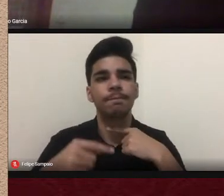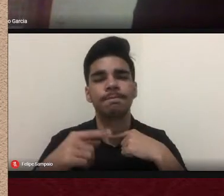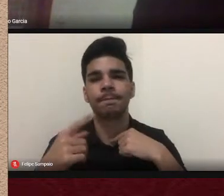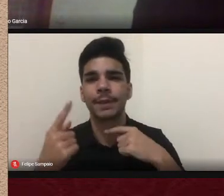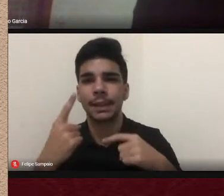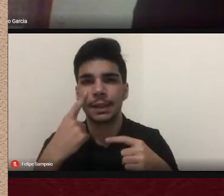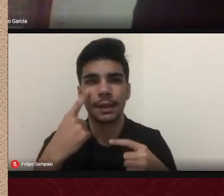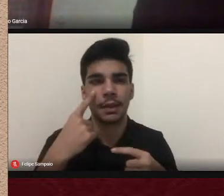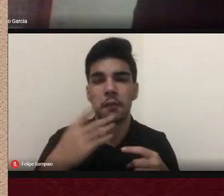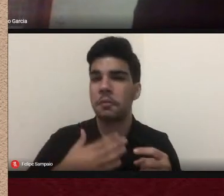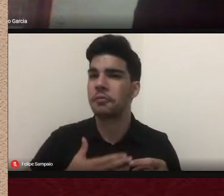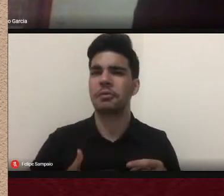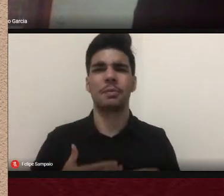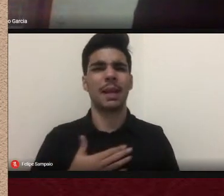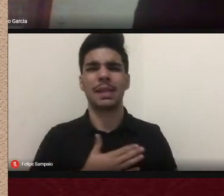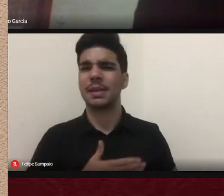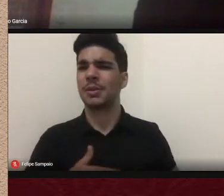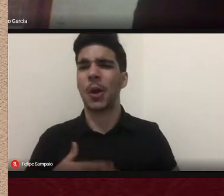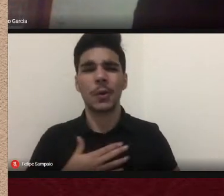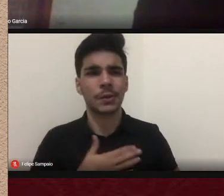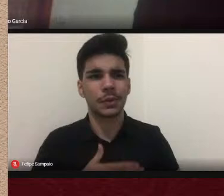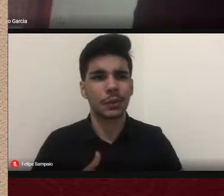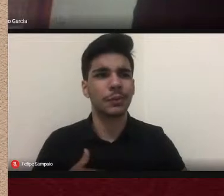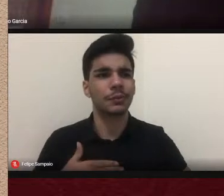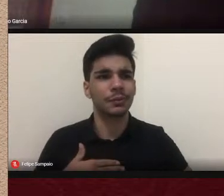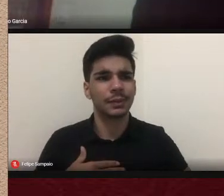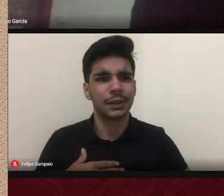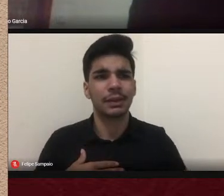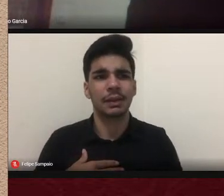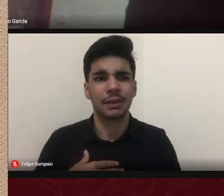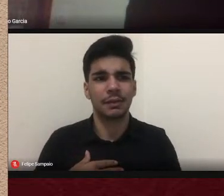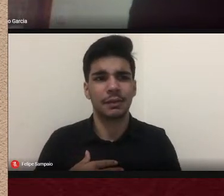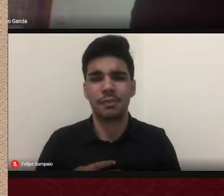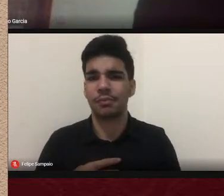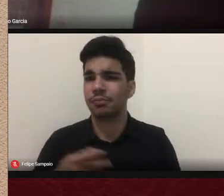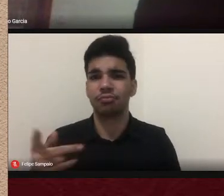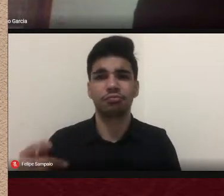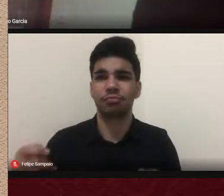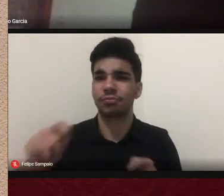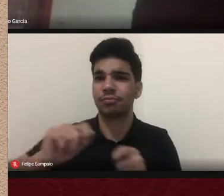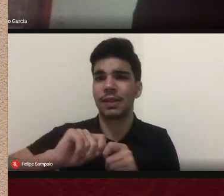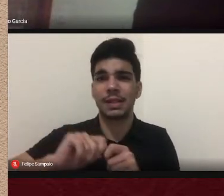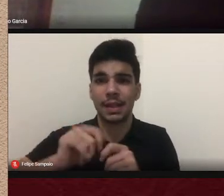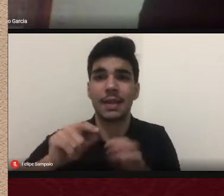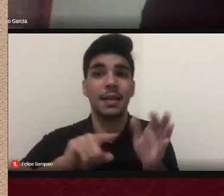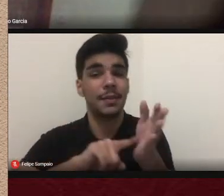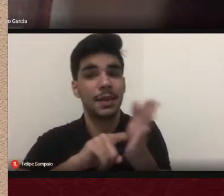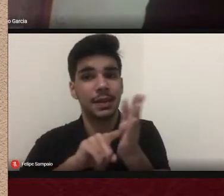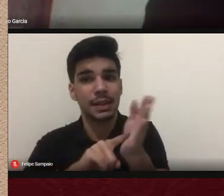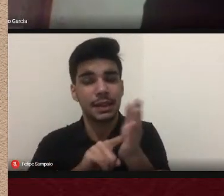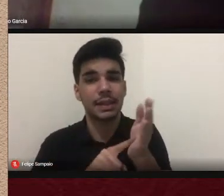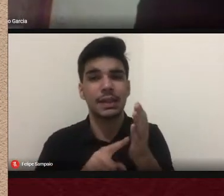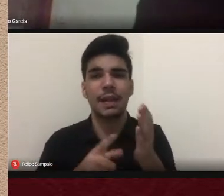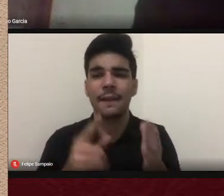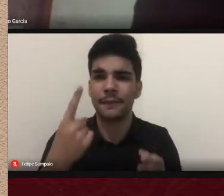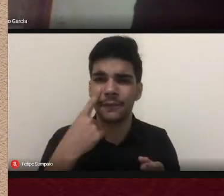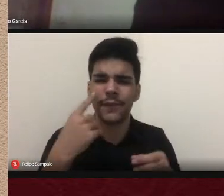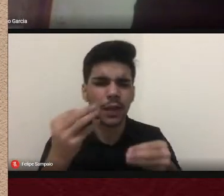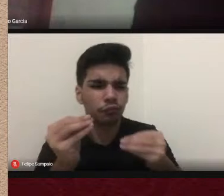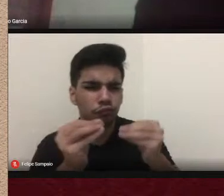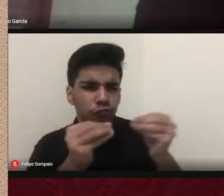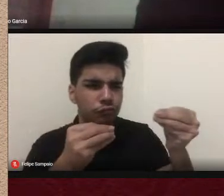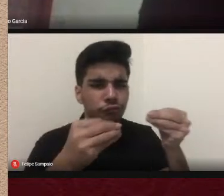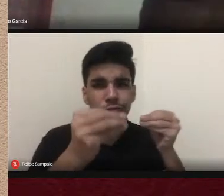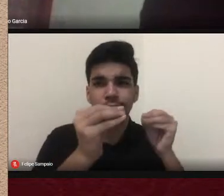-lo foi muito prazeroso escrever esse livro foi muito prazeroso fazer essa pesquisa ver os desdobramentos dessa pesquisa